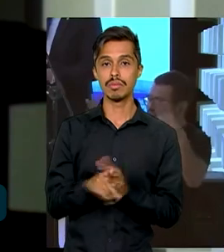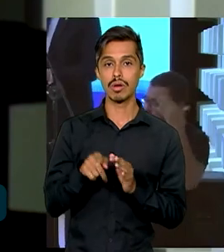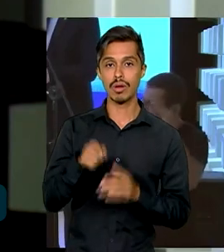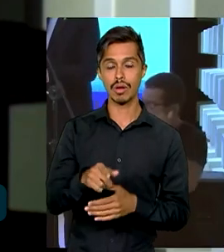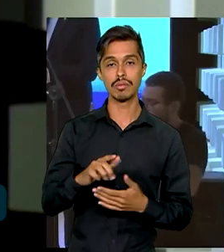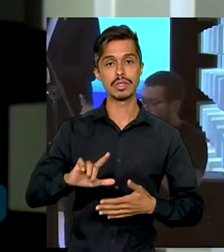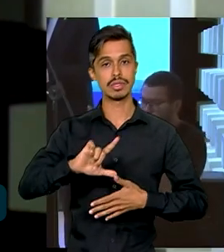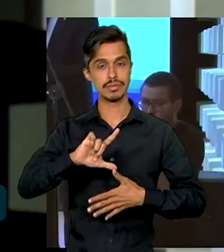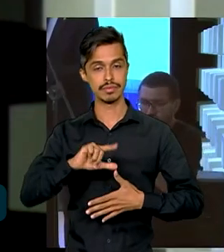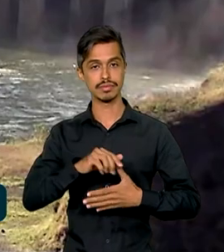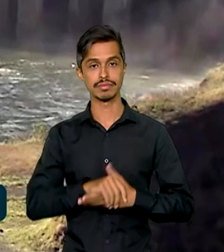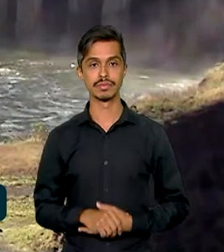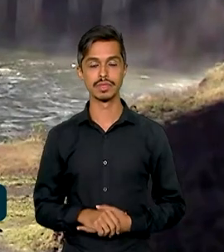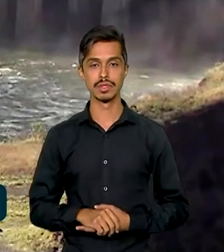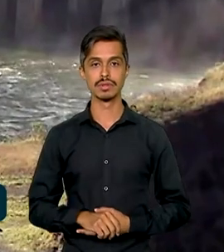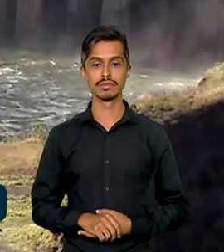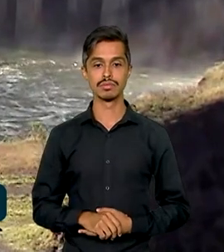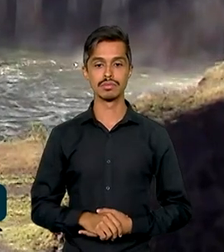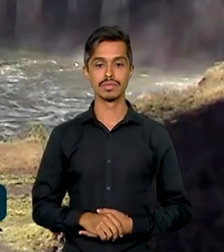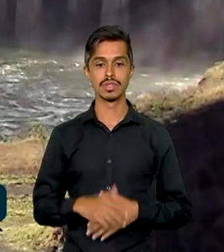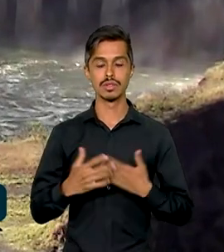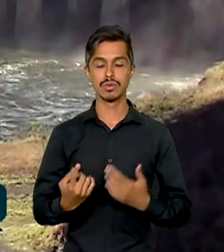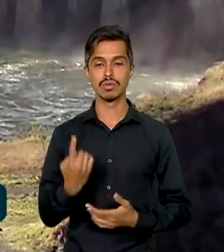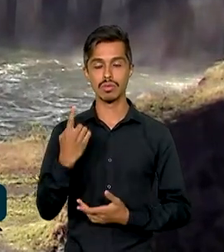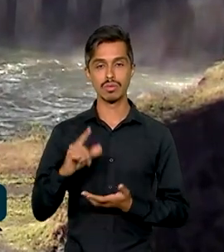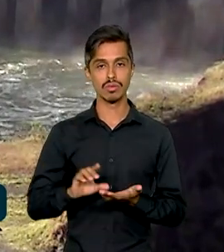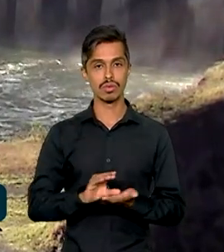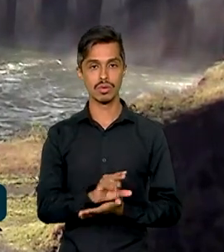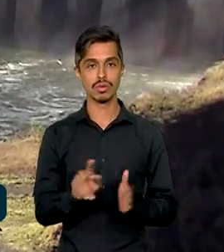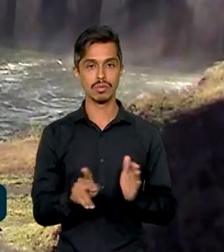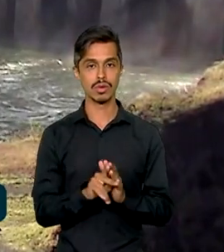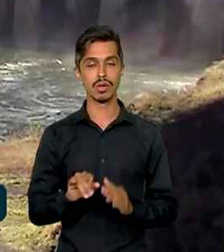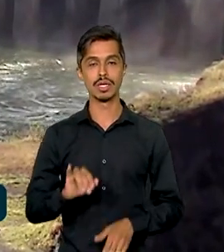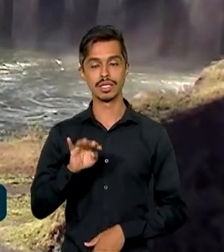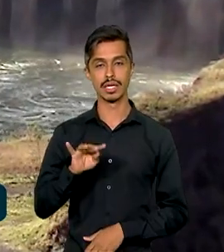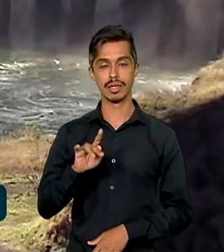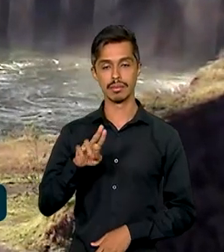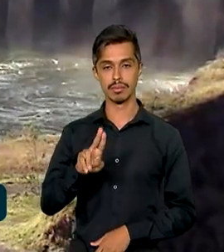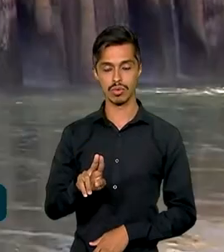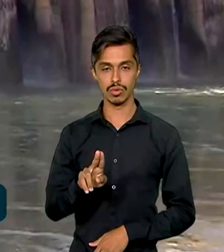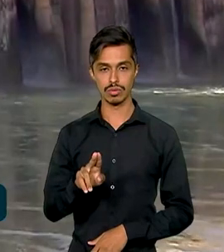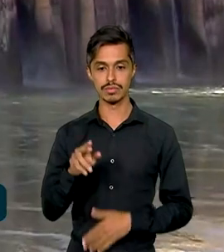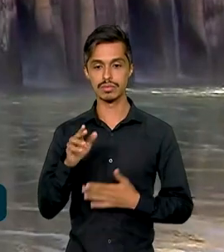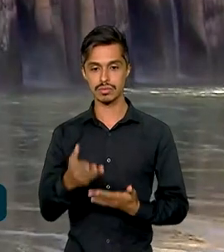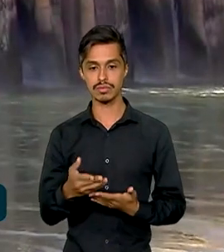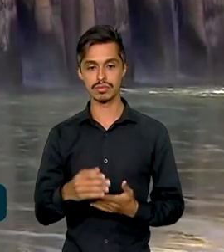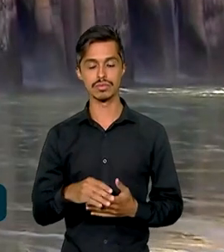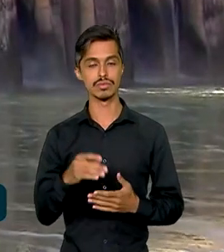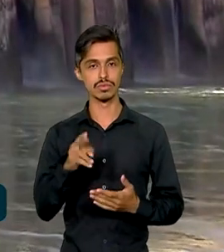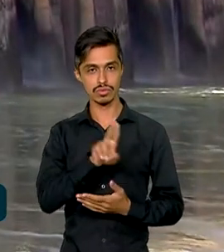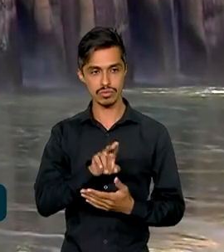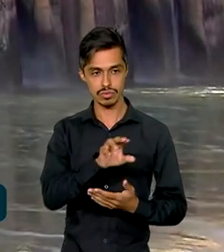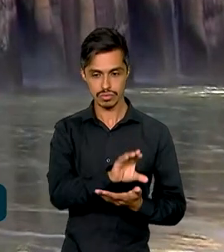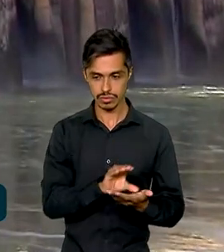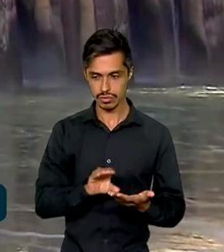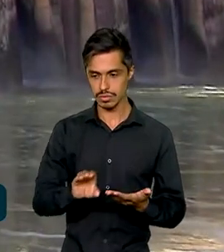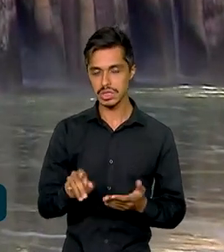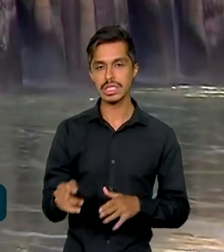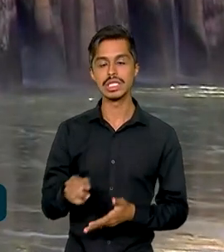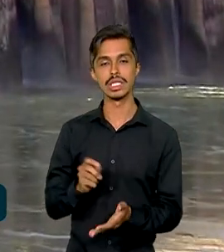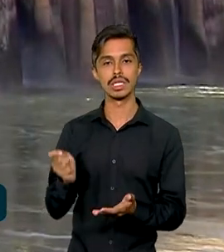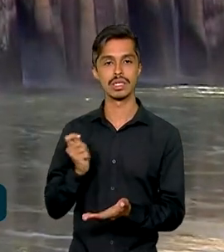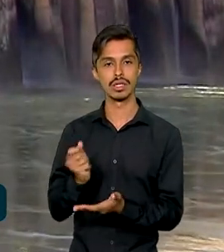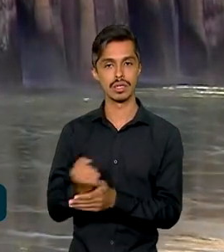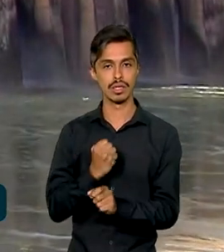Latino-Americana. Os recursos custeados pela Itaipu Binacional vão ser usados para a retomada das obras